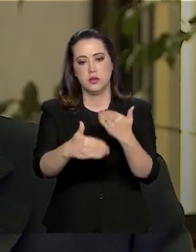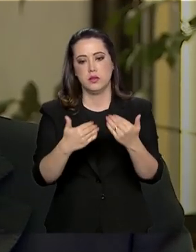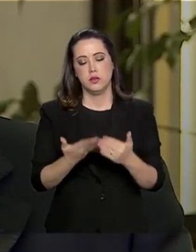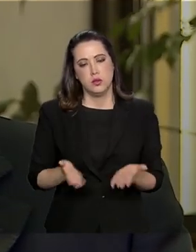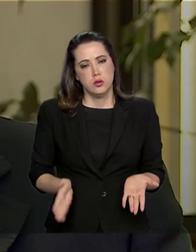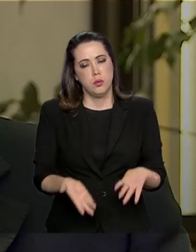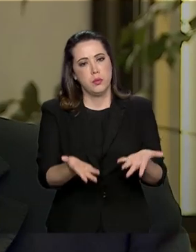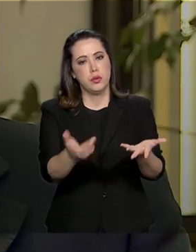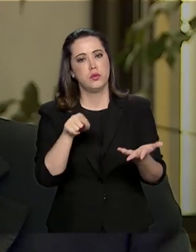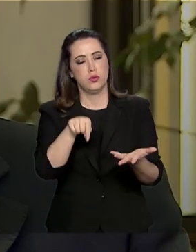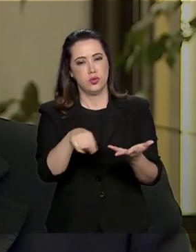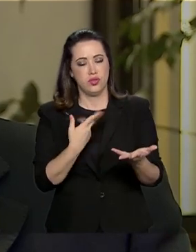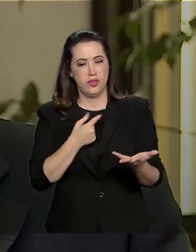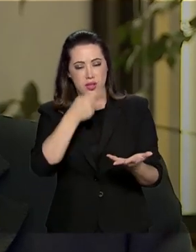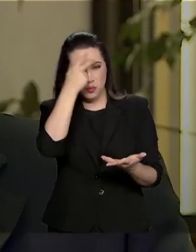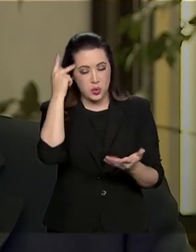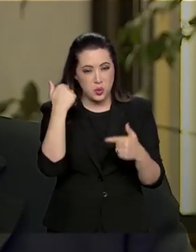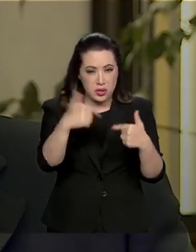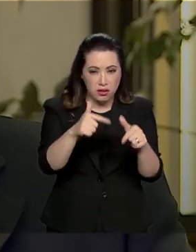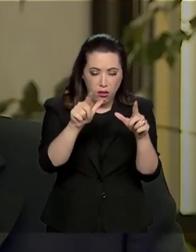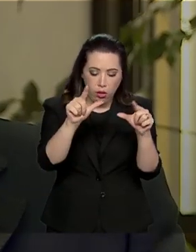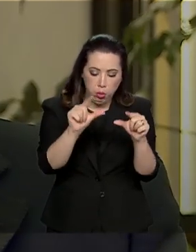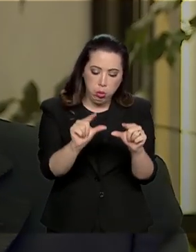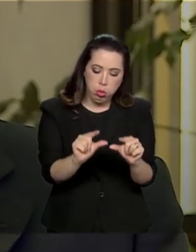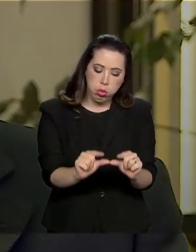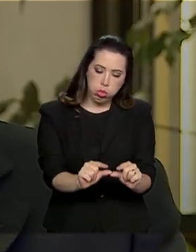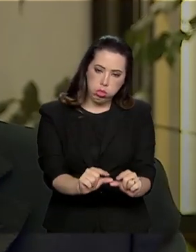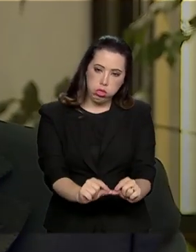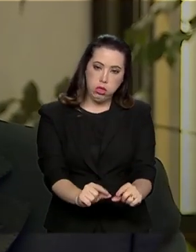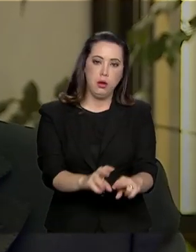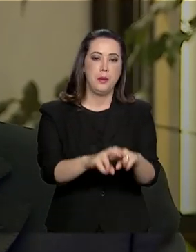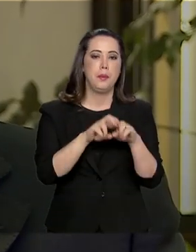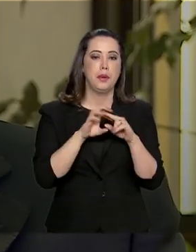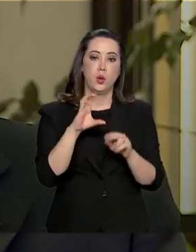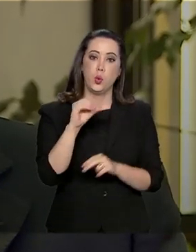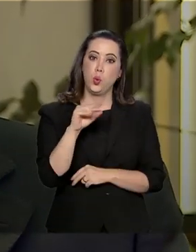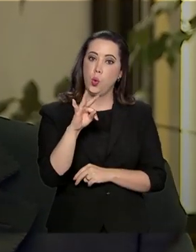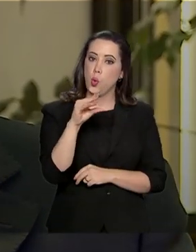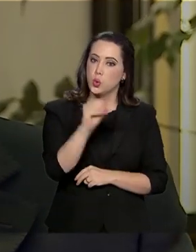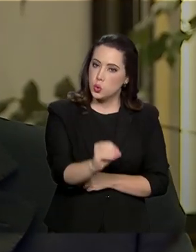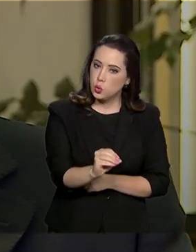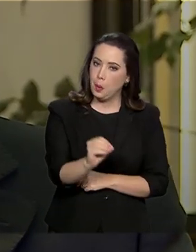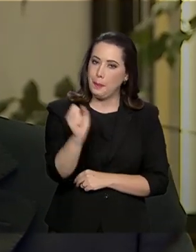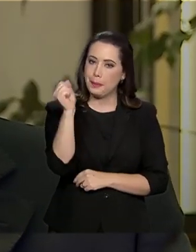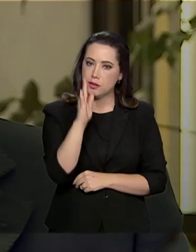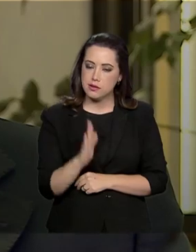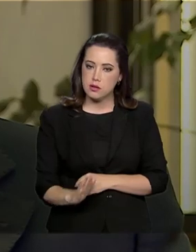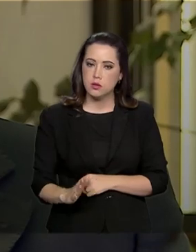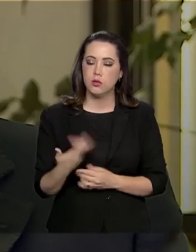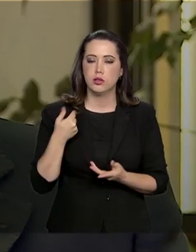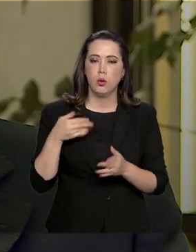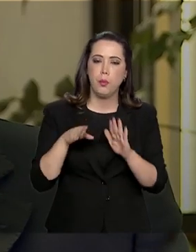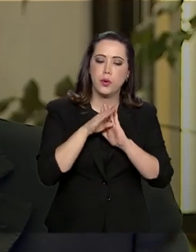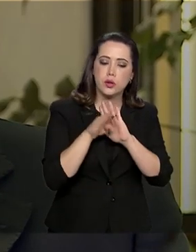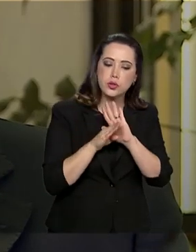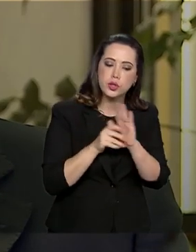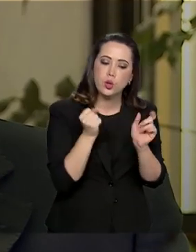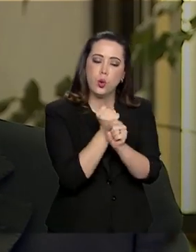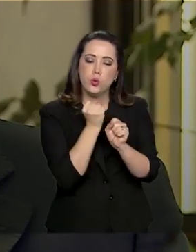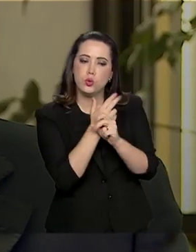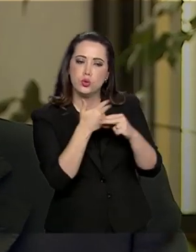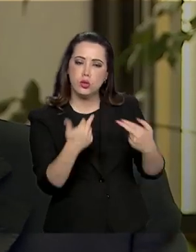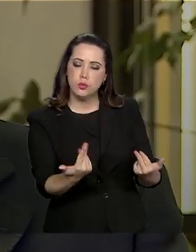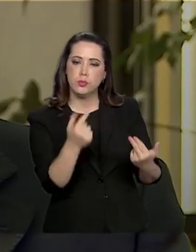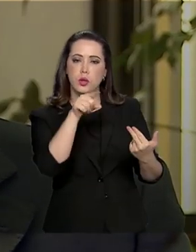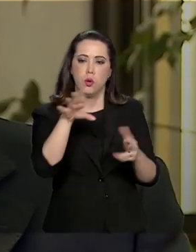produtividade, da baixa produtividade, fruto daquilo que é chamado custo Brasil. E aí entra os projetos na área de infraestrutura,